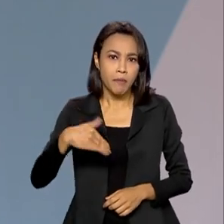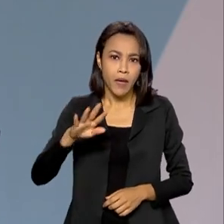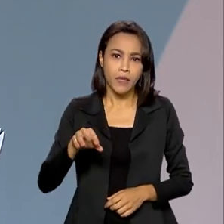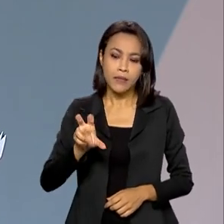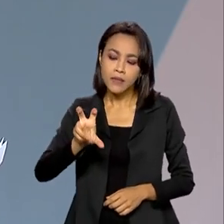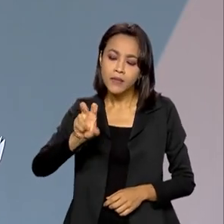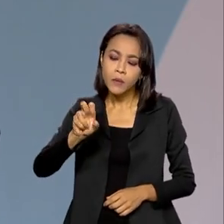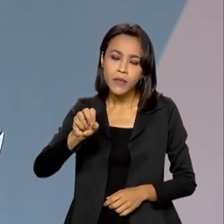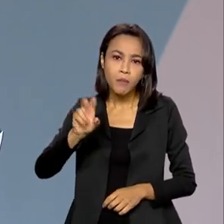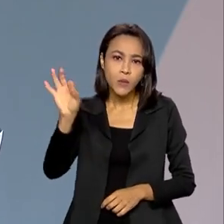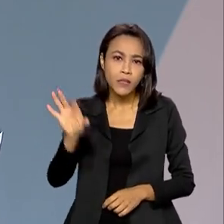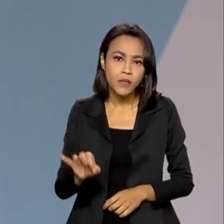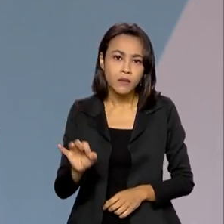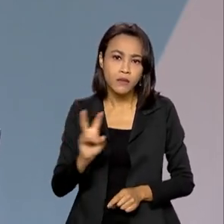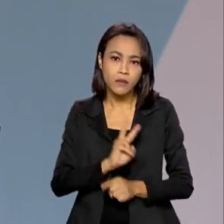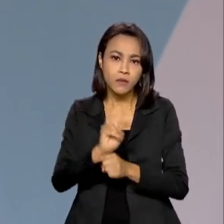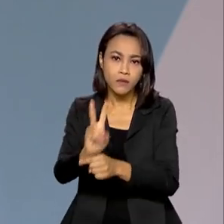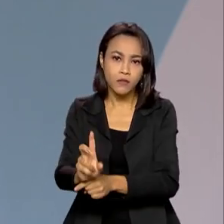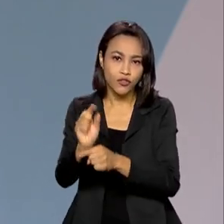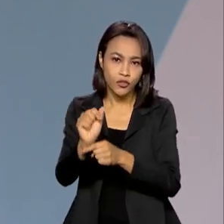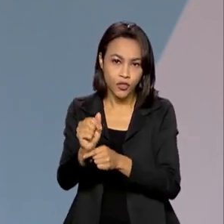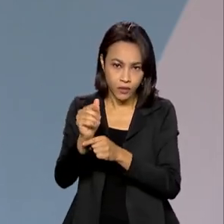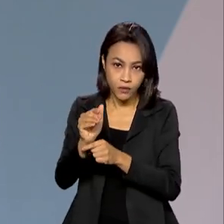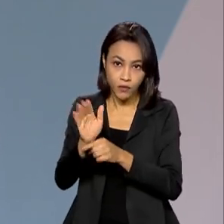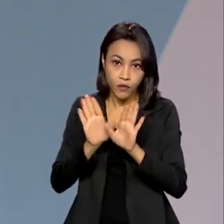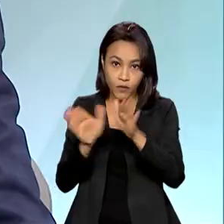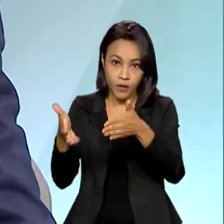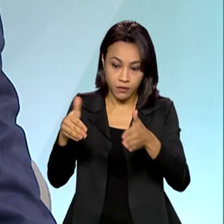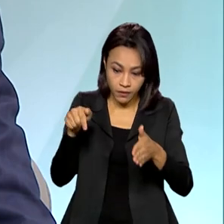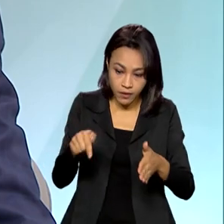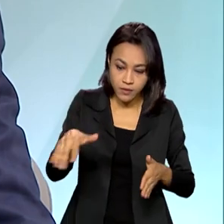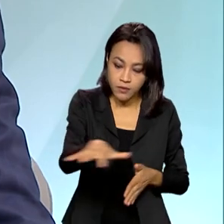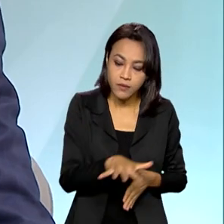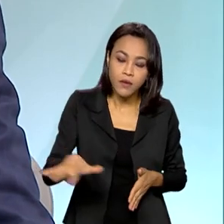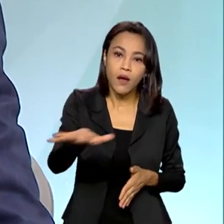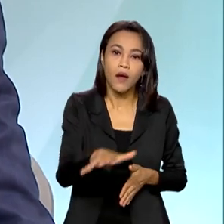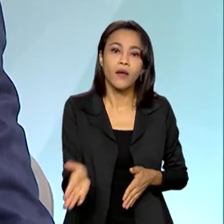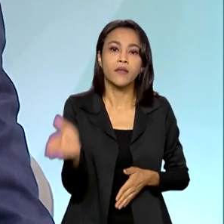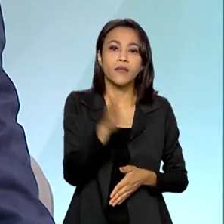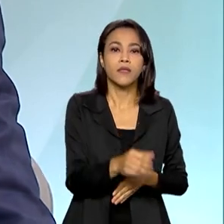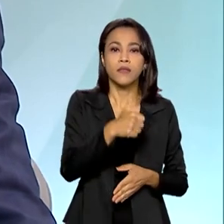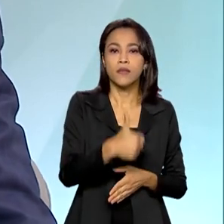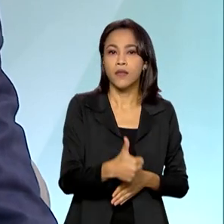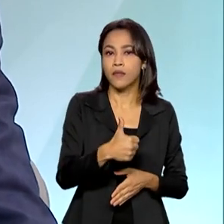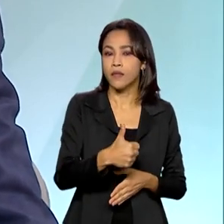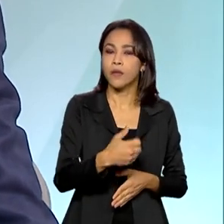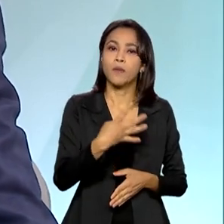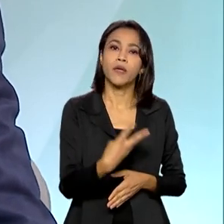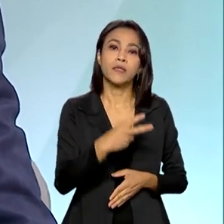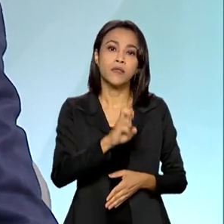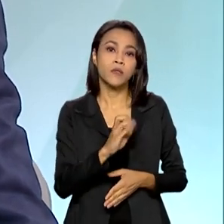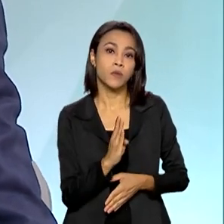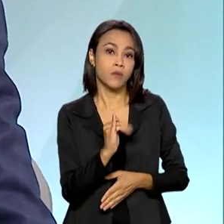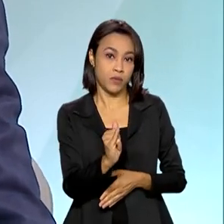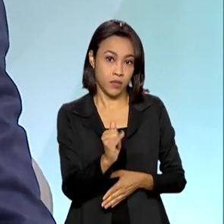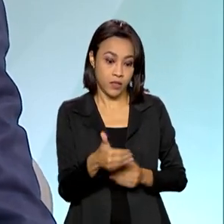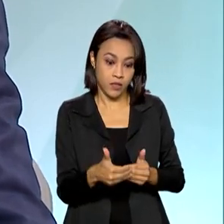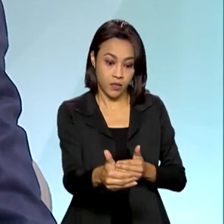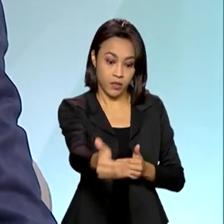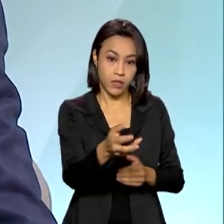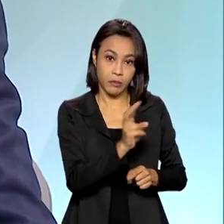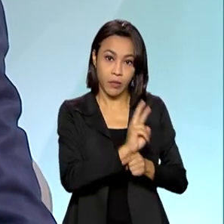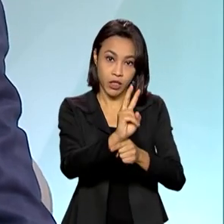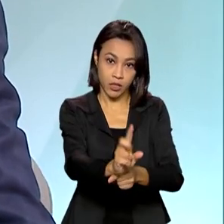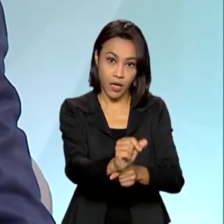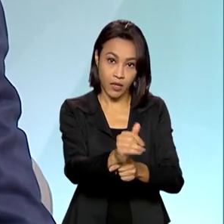% do crédito desse setor no país, né? E dos 145 bilhões previstos para serem prestados na